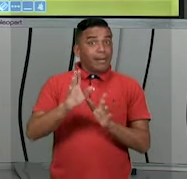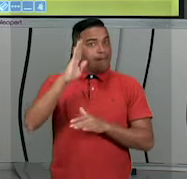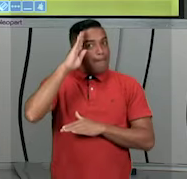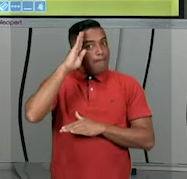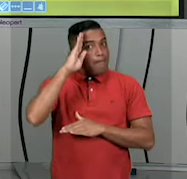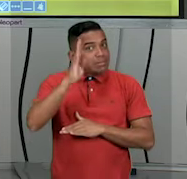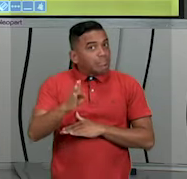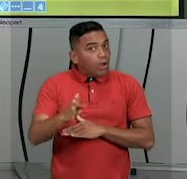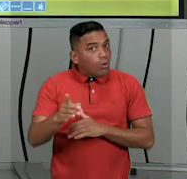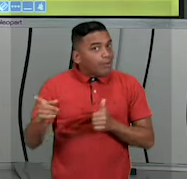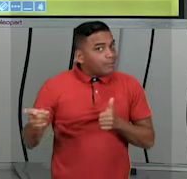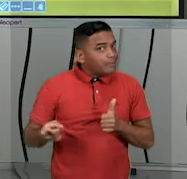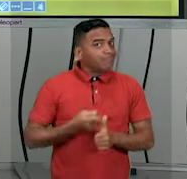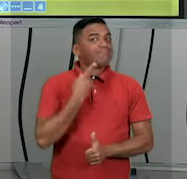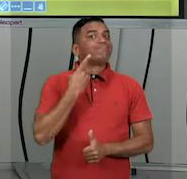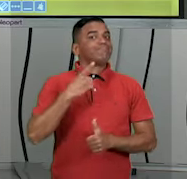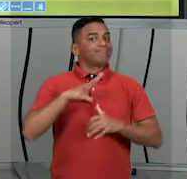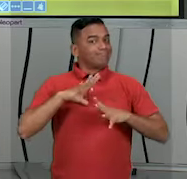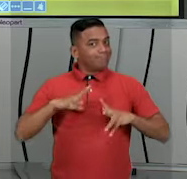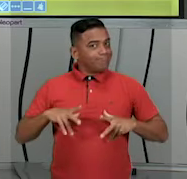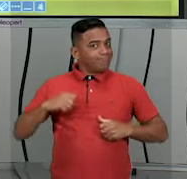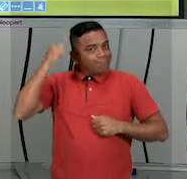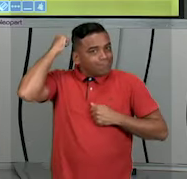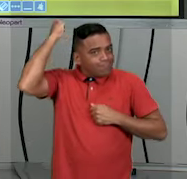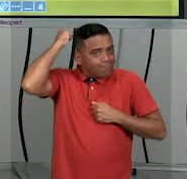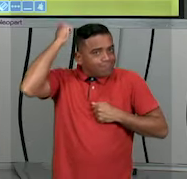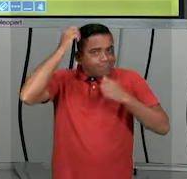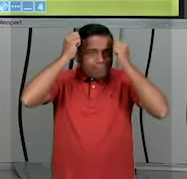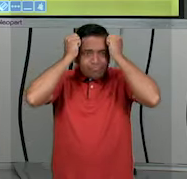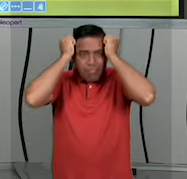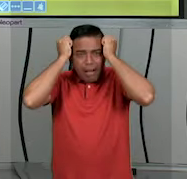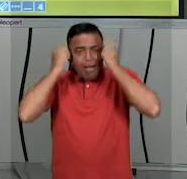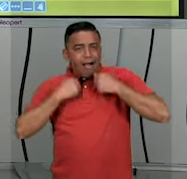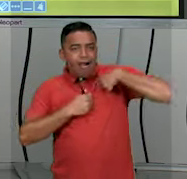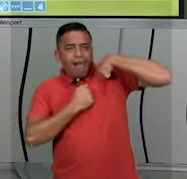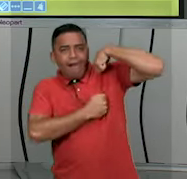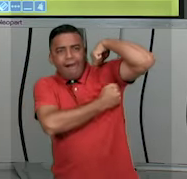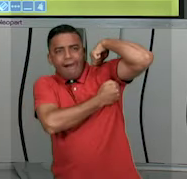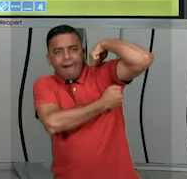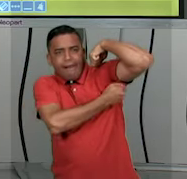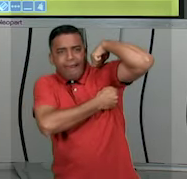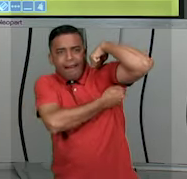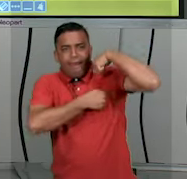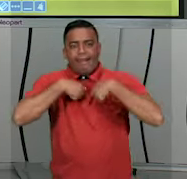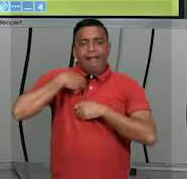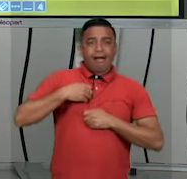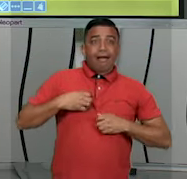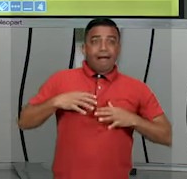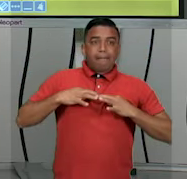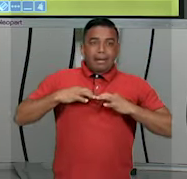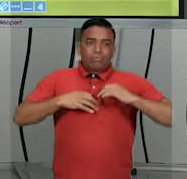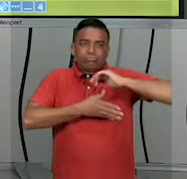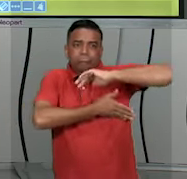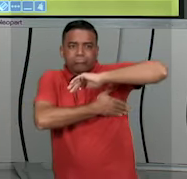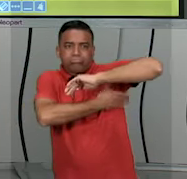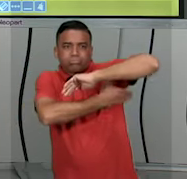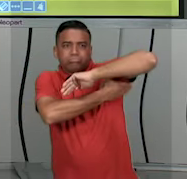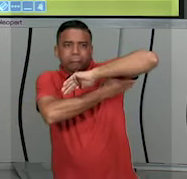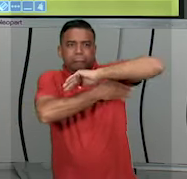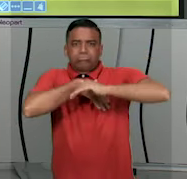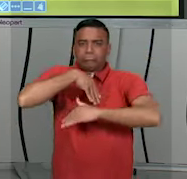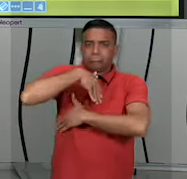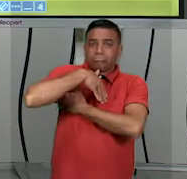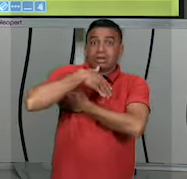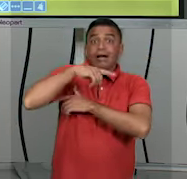Primeiro, você precisa higienizar, tomar o banho, lavar bem, secar muito bem